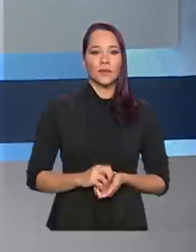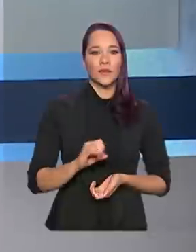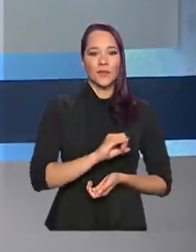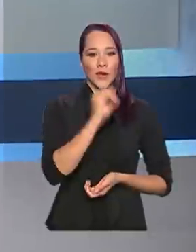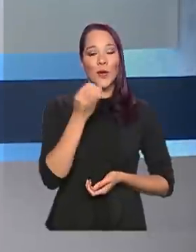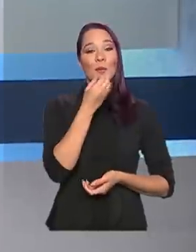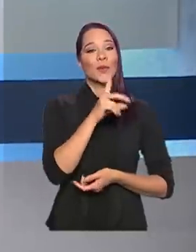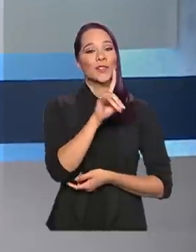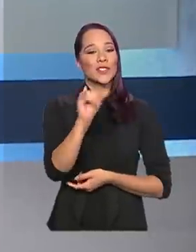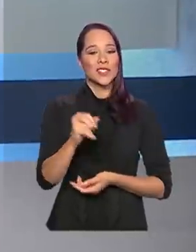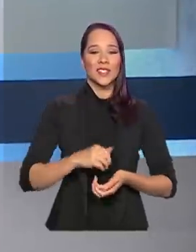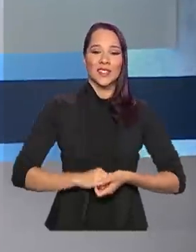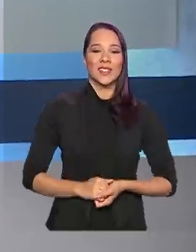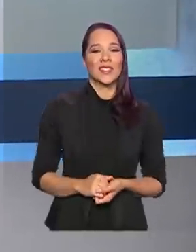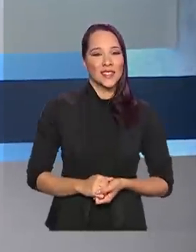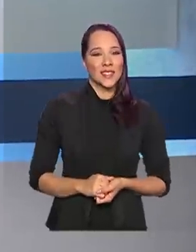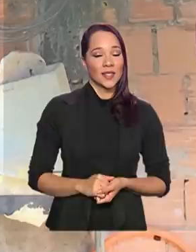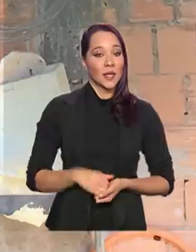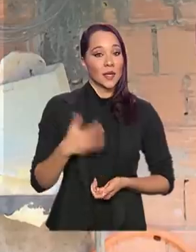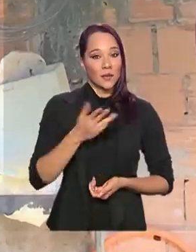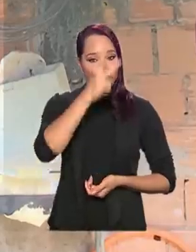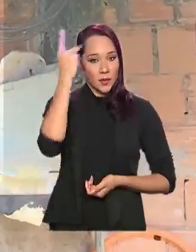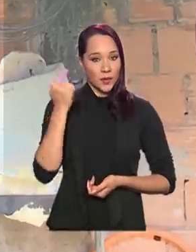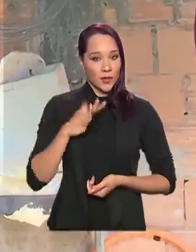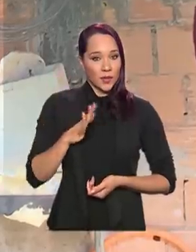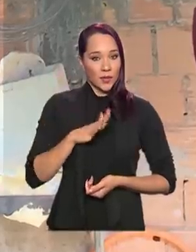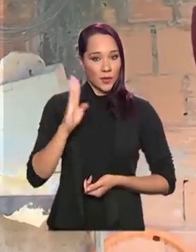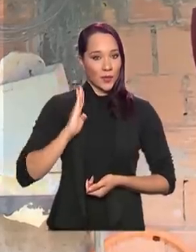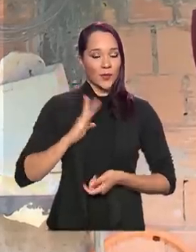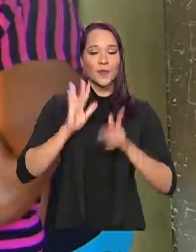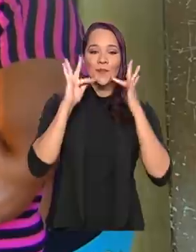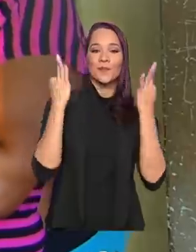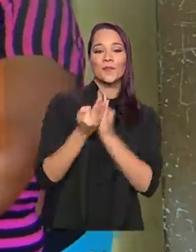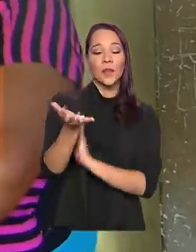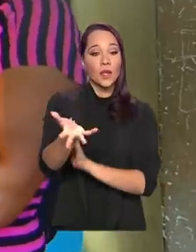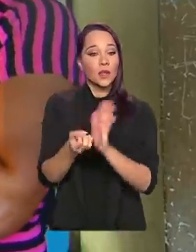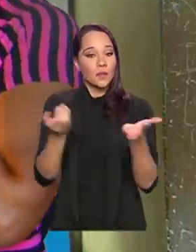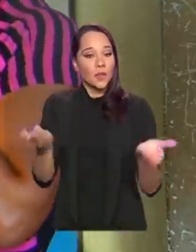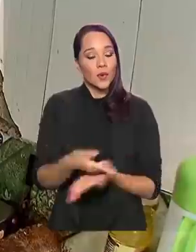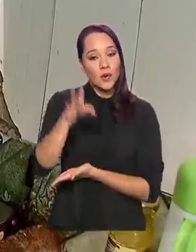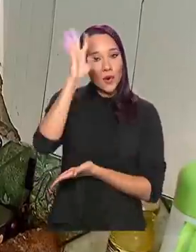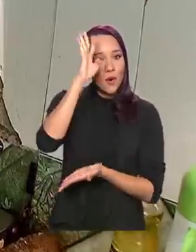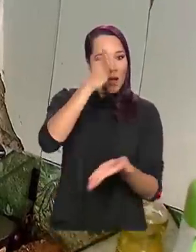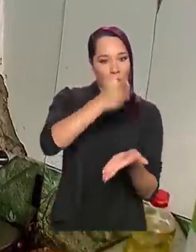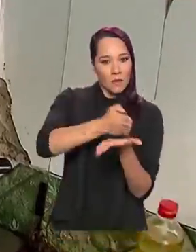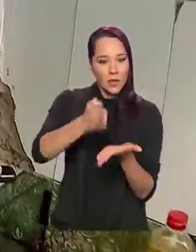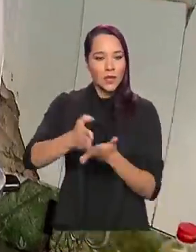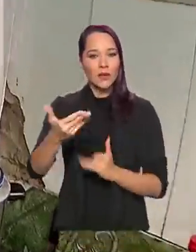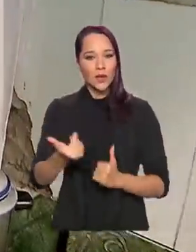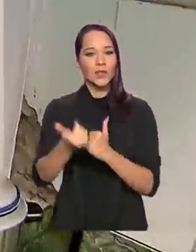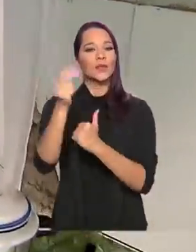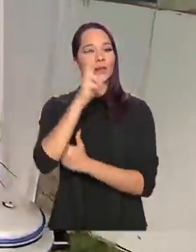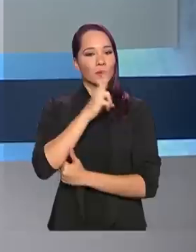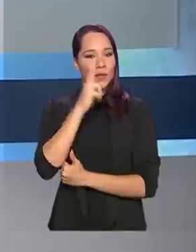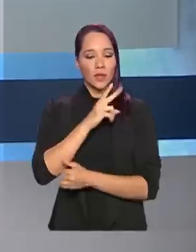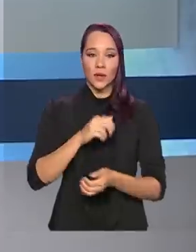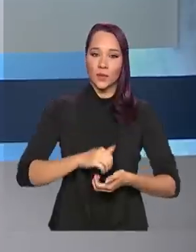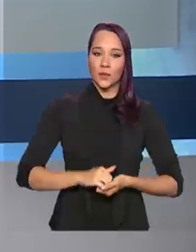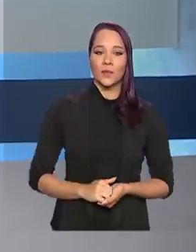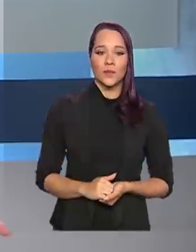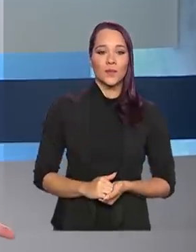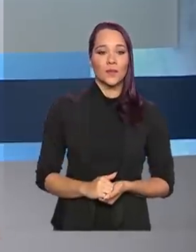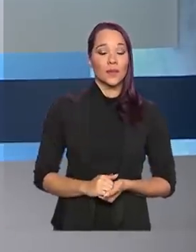Olá, bom dia. Beneficiários do Bolsa Família recebem hoje a quarta parcela do auxílio emergencial.